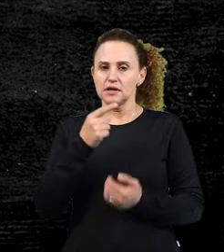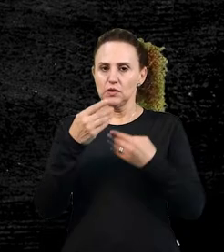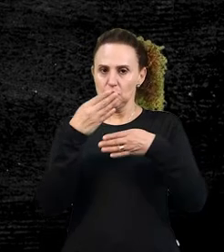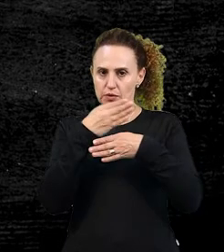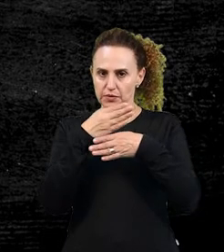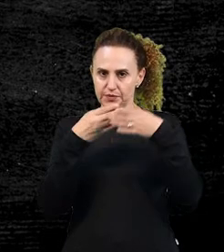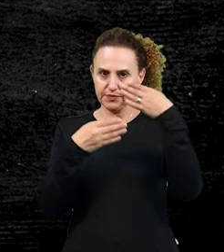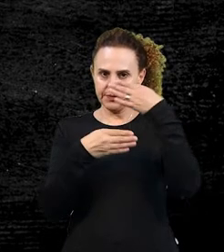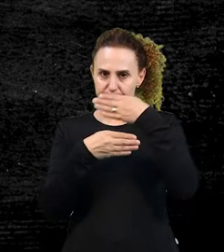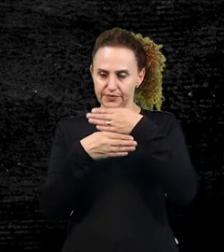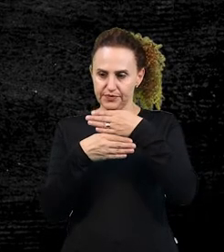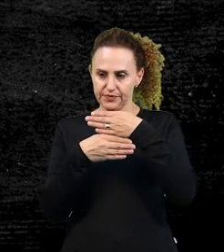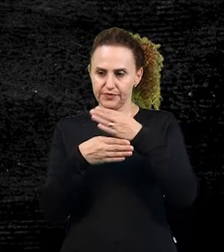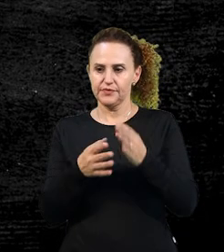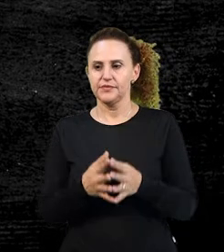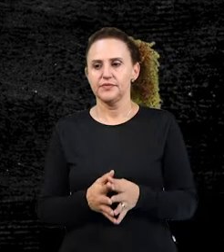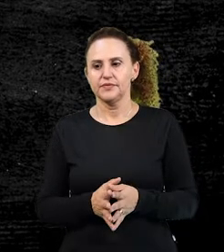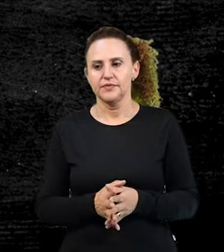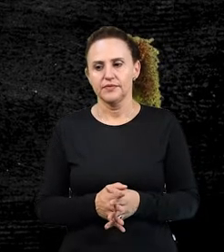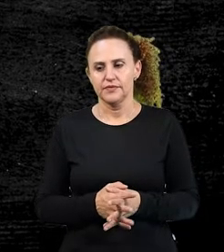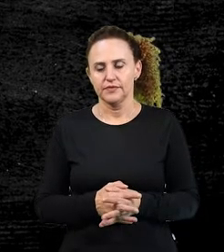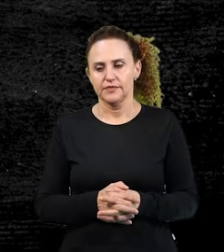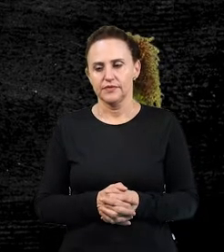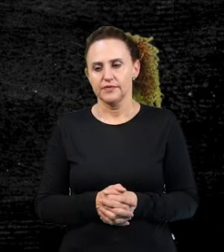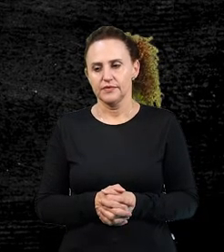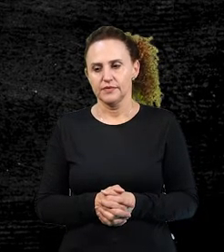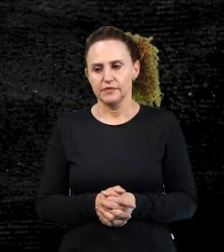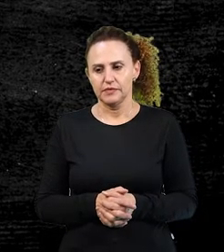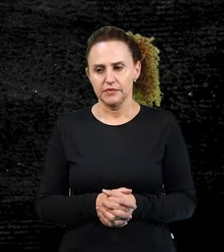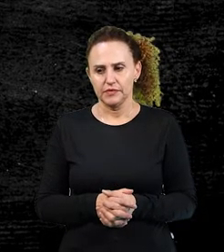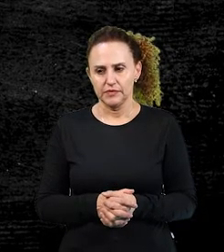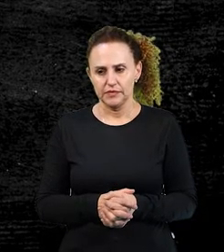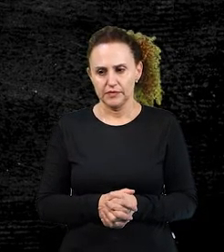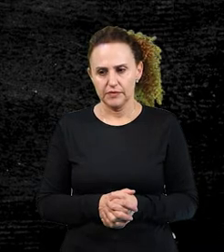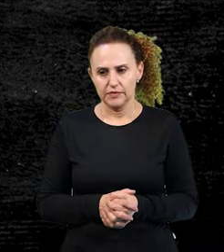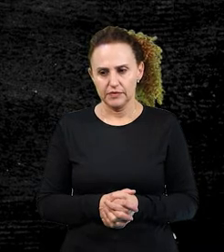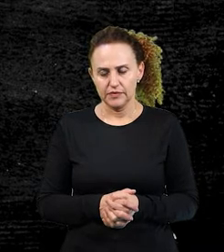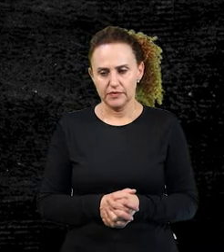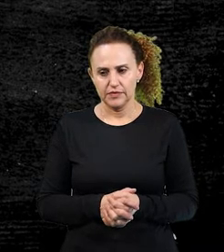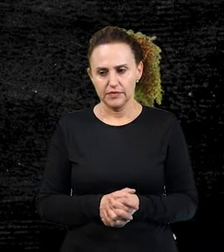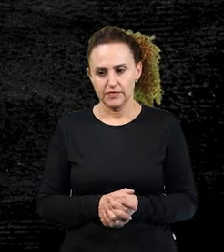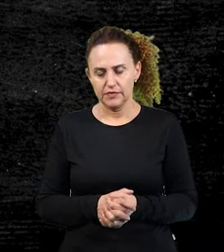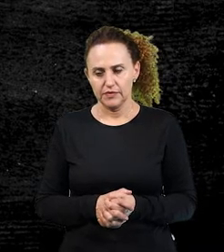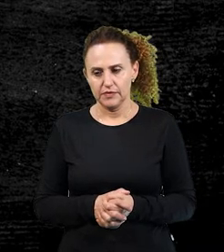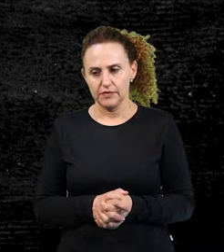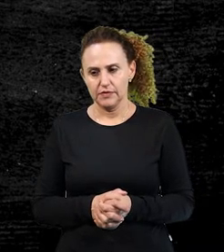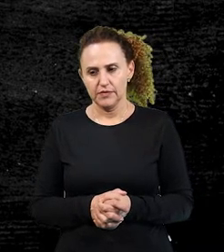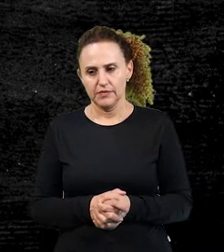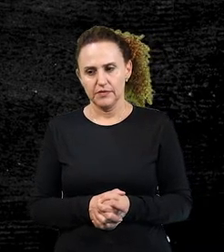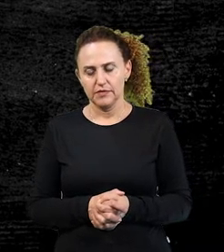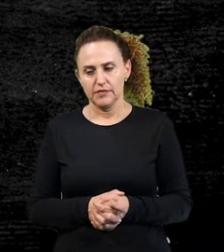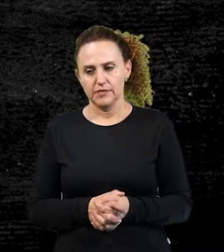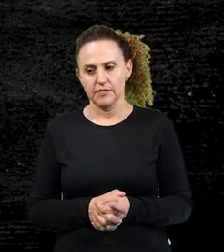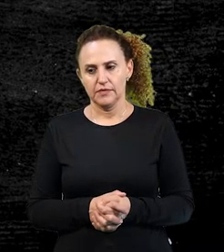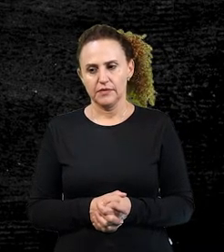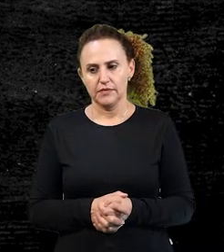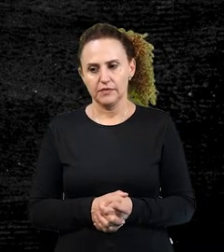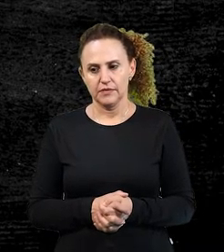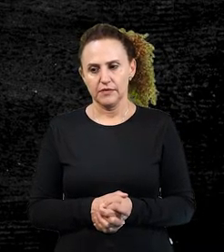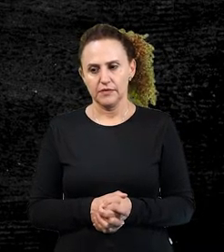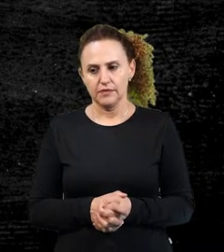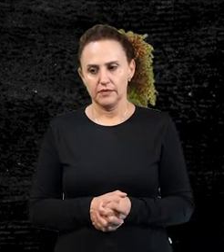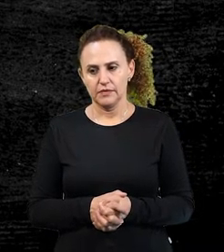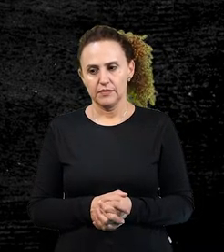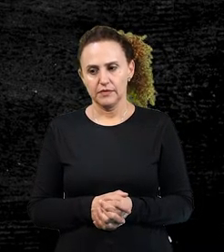satisfatório. As palavras existentes em qualquer língua distribuem-se em várias classes conforme as formas que